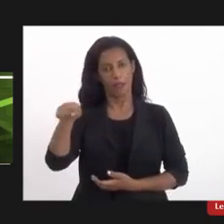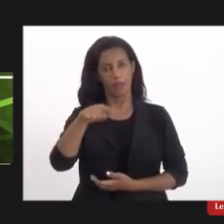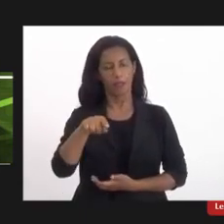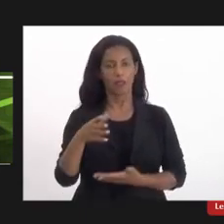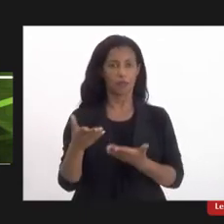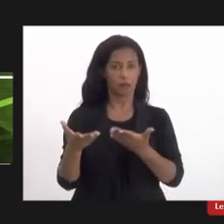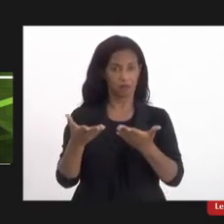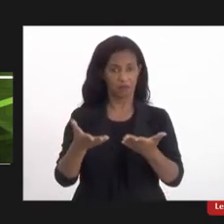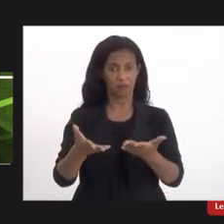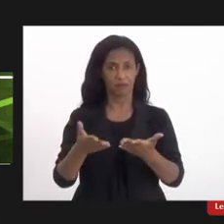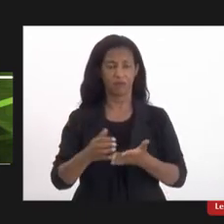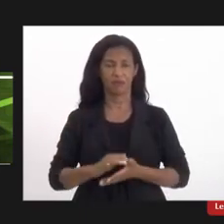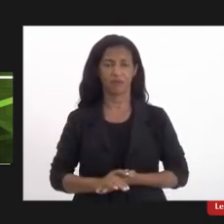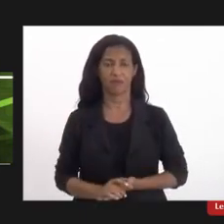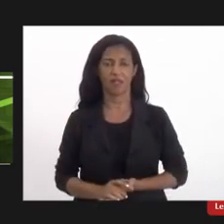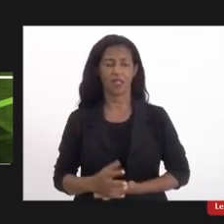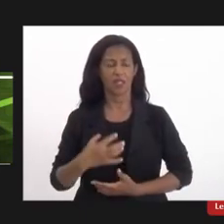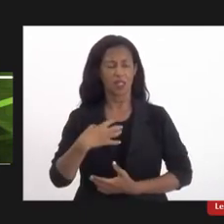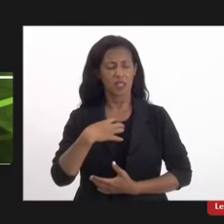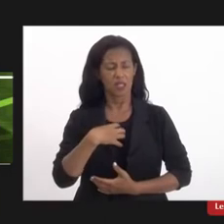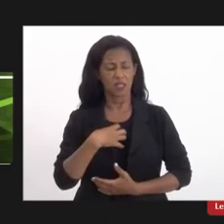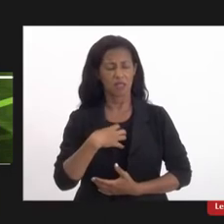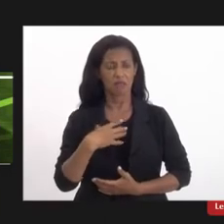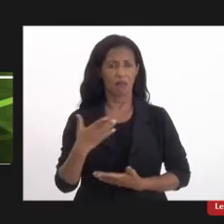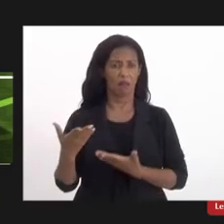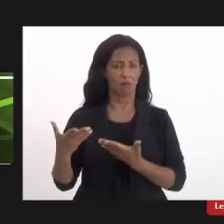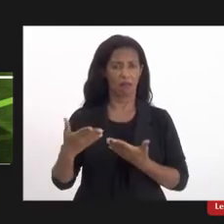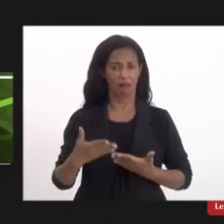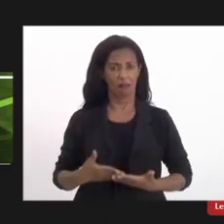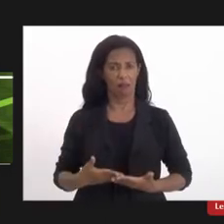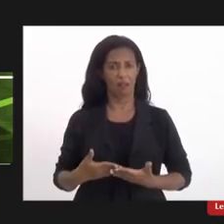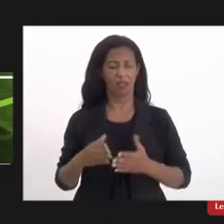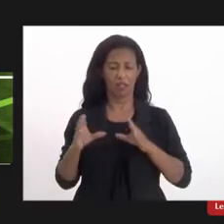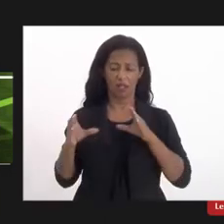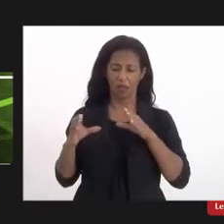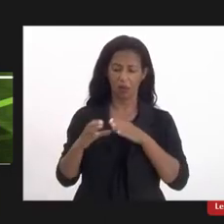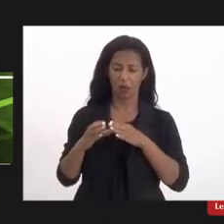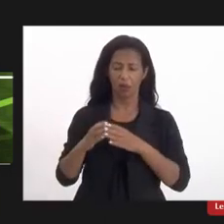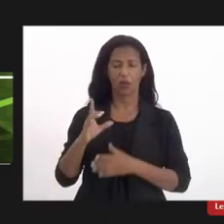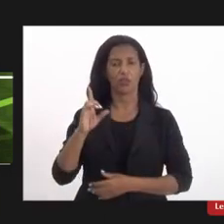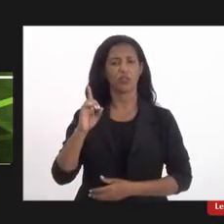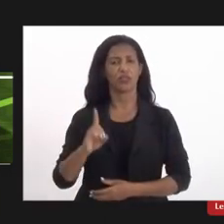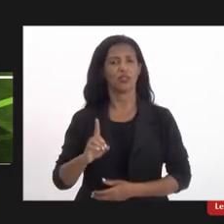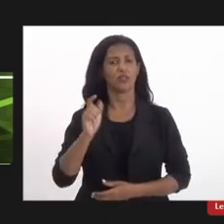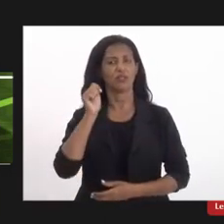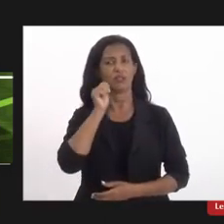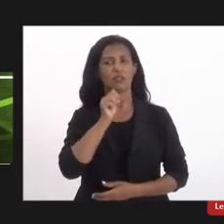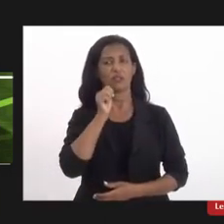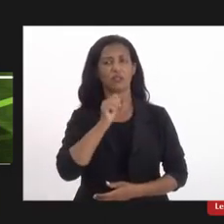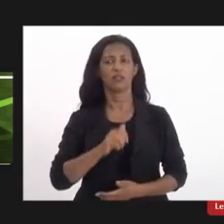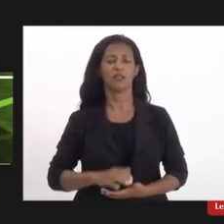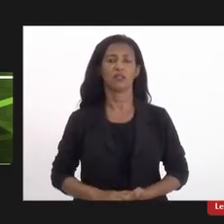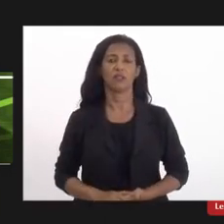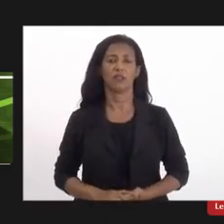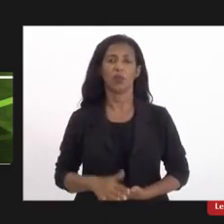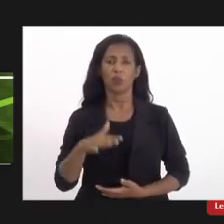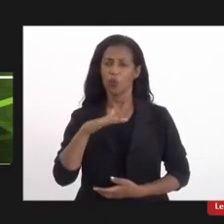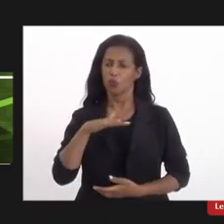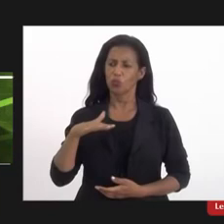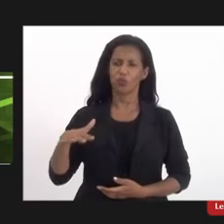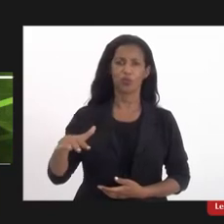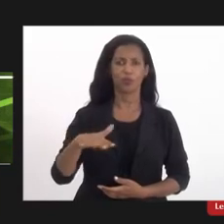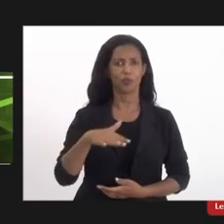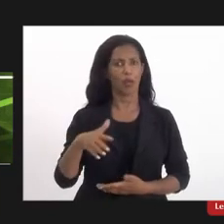sintam aqui na Comissão de Defesa dos Direitos da Mulher um espaço de